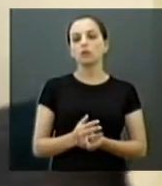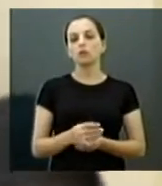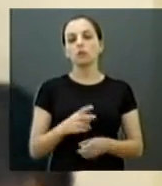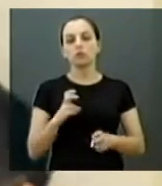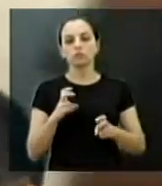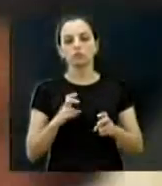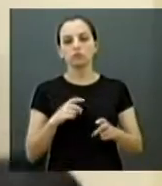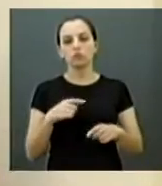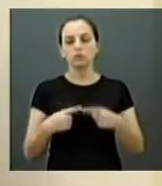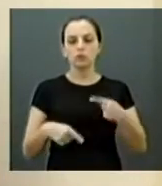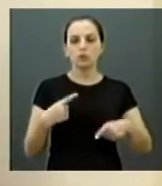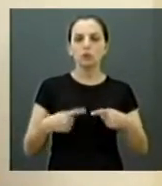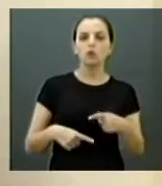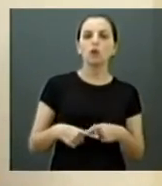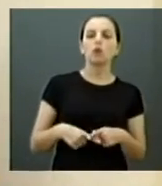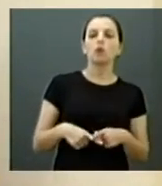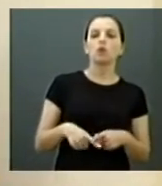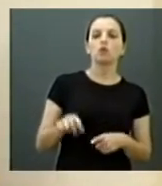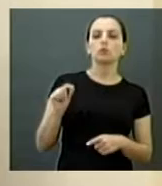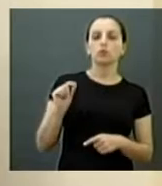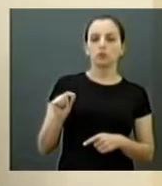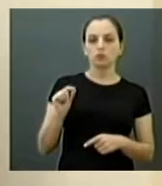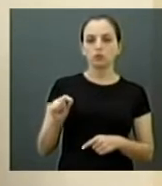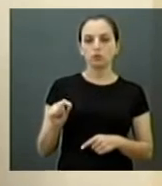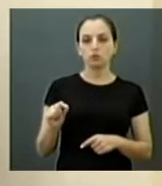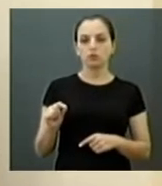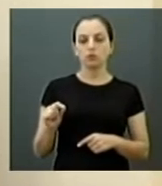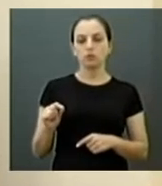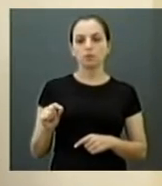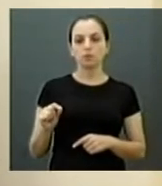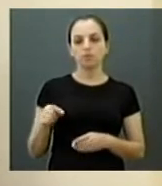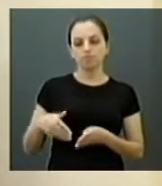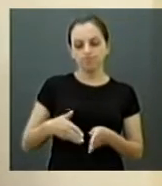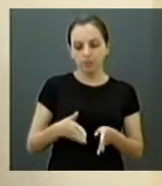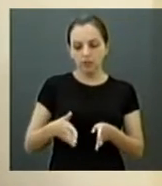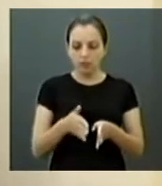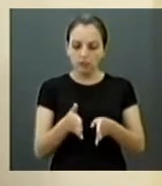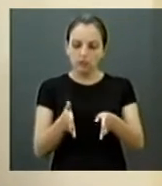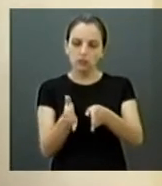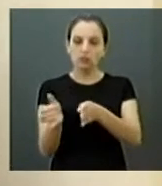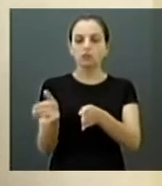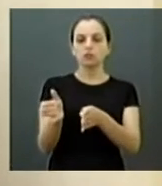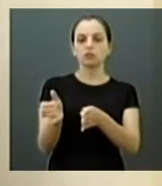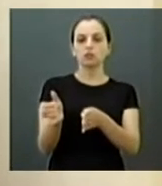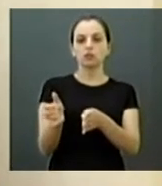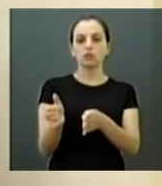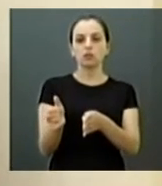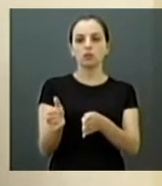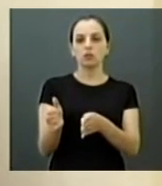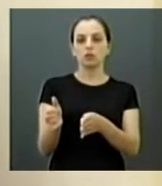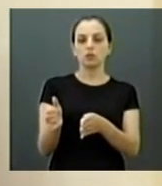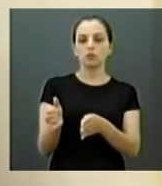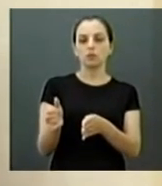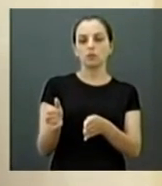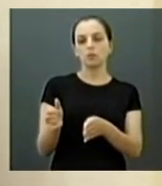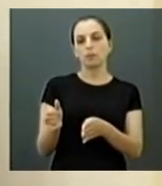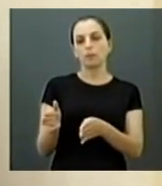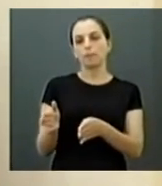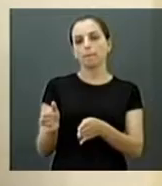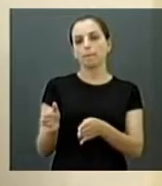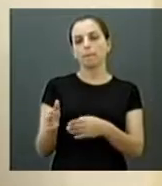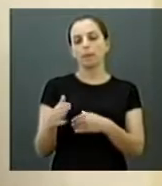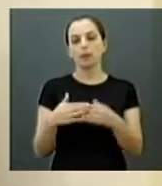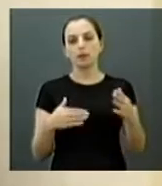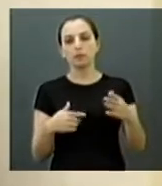aí na imprensa sobre uma suspeita de que estaria sendo desviado, eventualmente até destruído, o